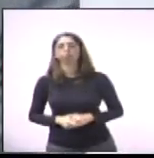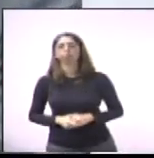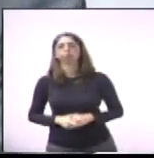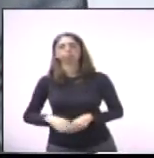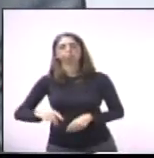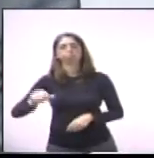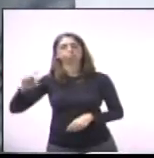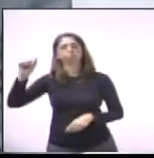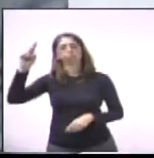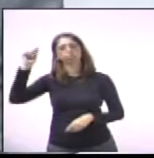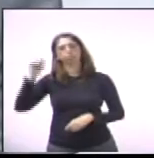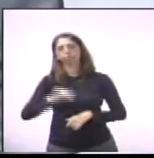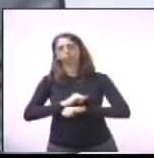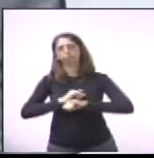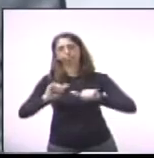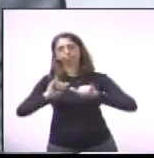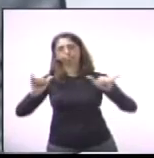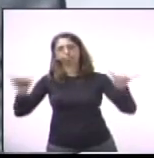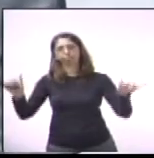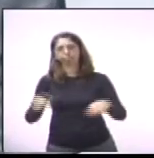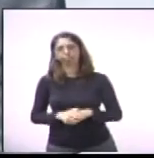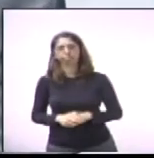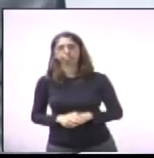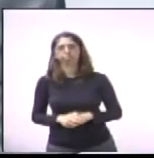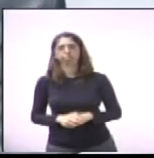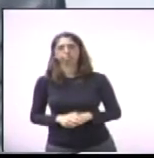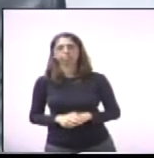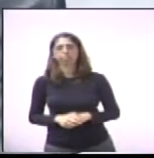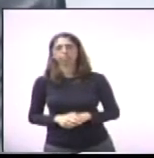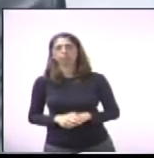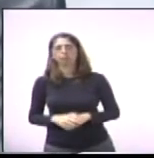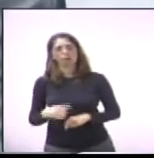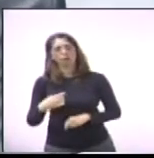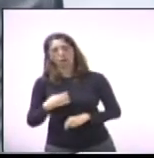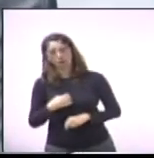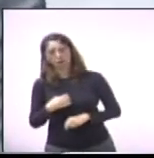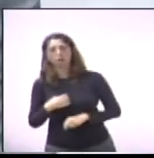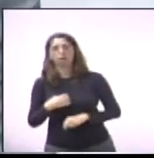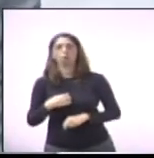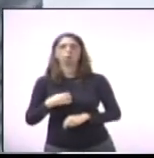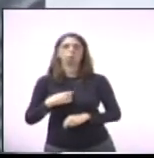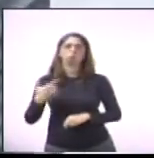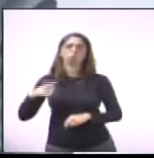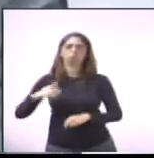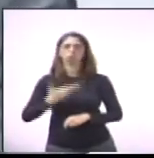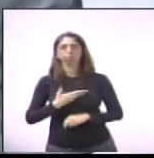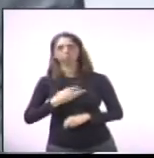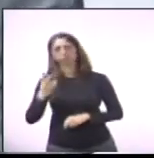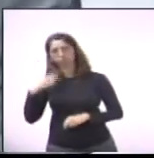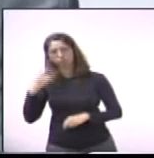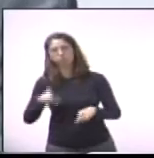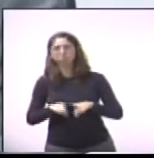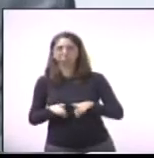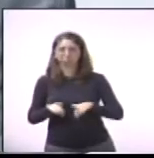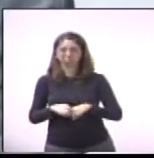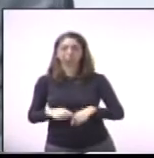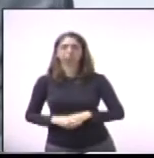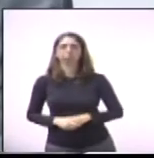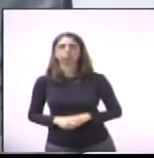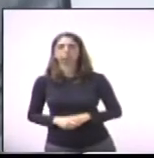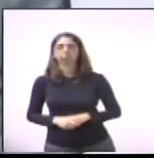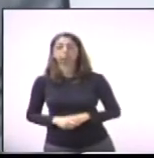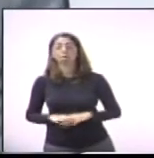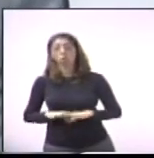uma série de vezes aqui, não apenas por mim, para outros colegas, e eu não sei dos outros colegas, mas